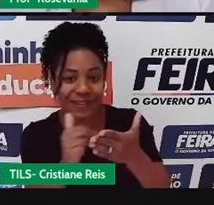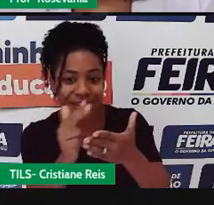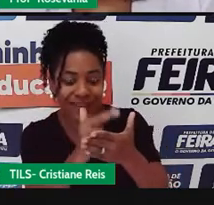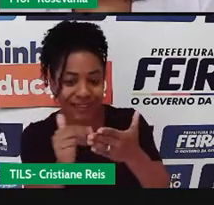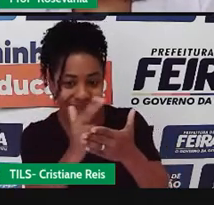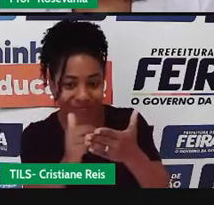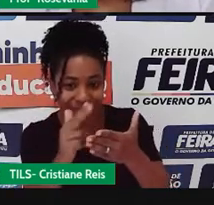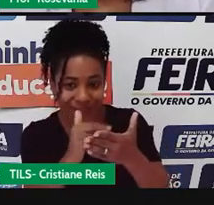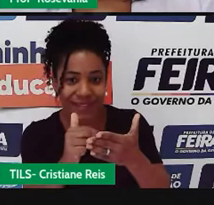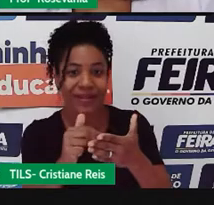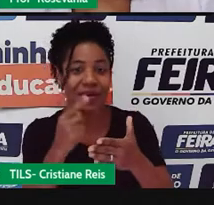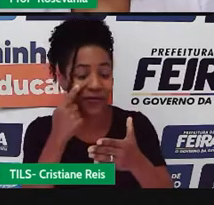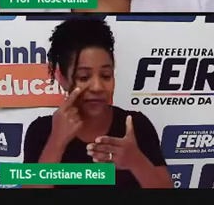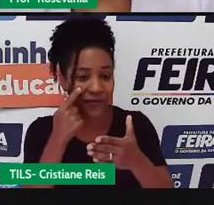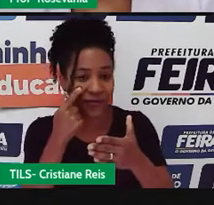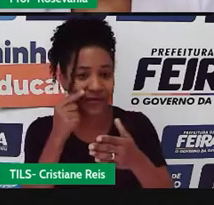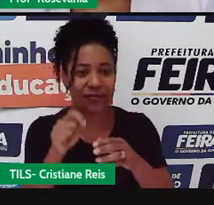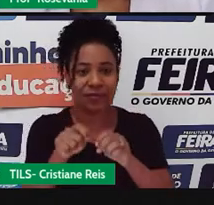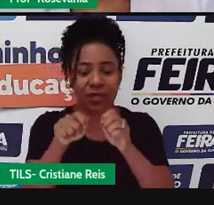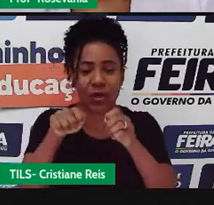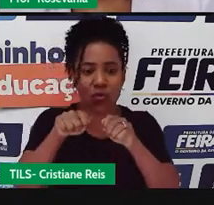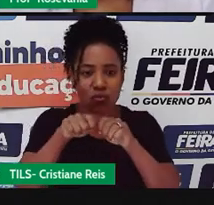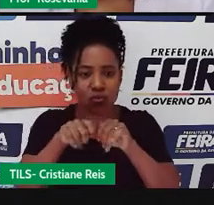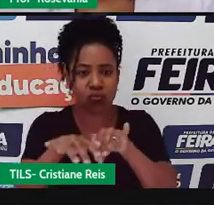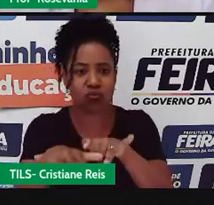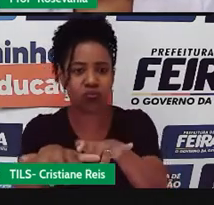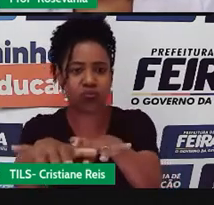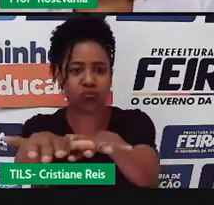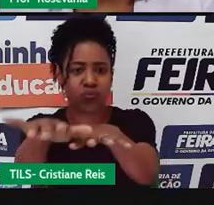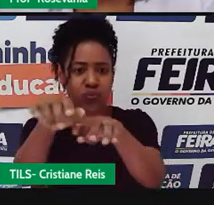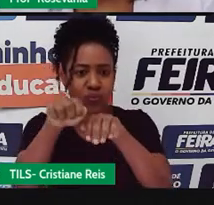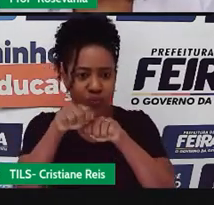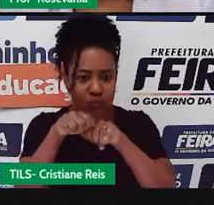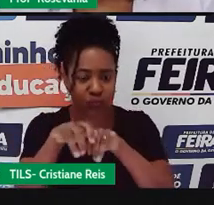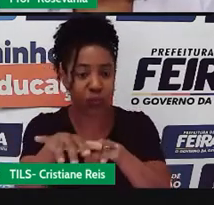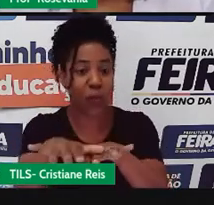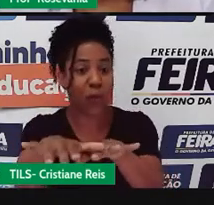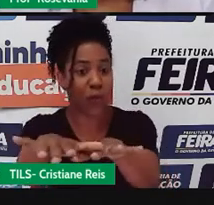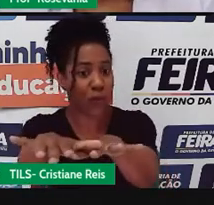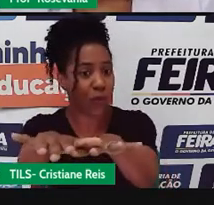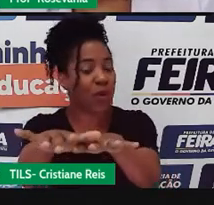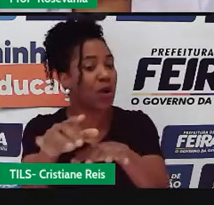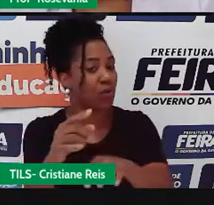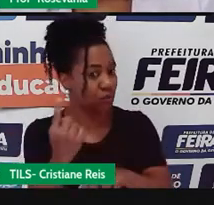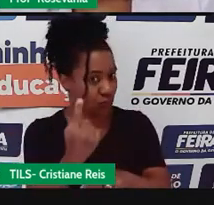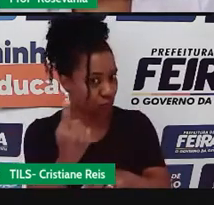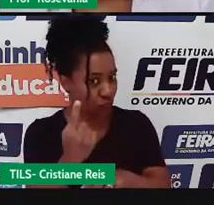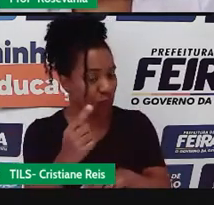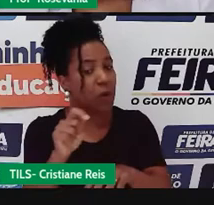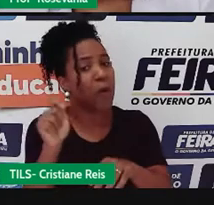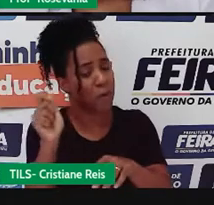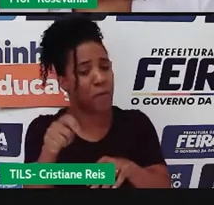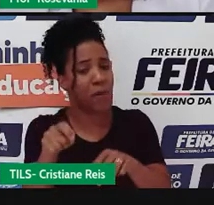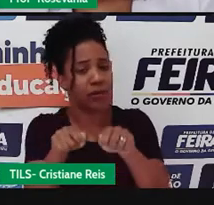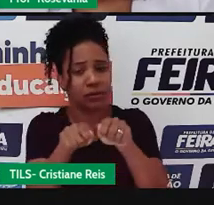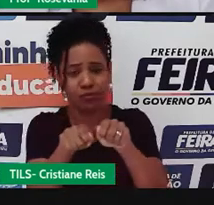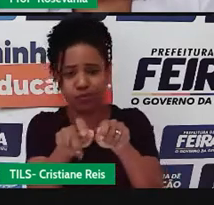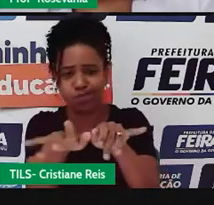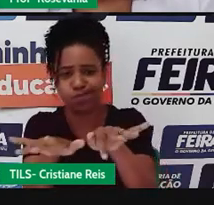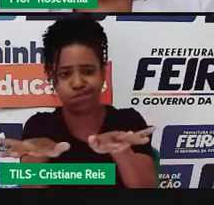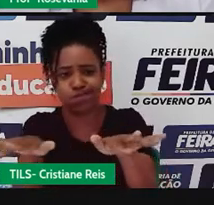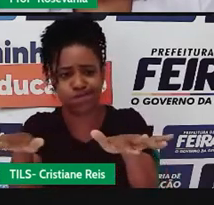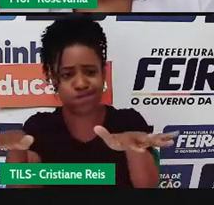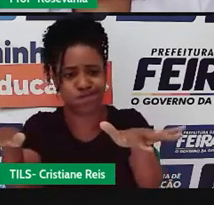uma saída só. Ou ele chega em forma de delta. Aqui são ramificações, né? Várias saídas,